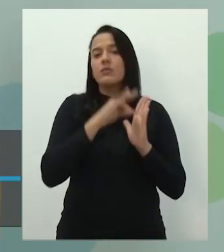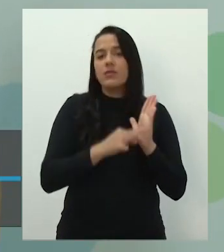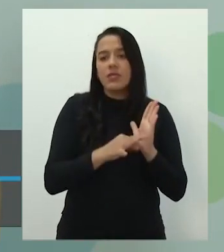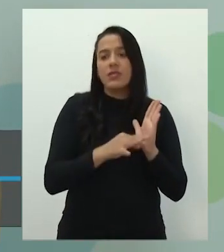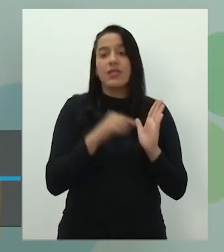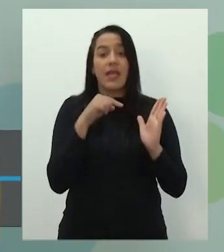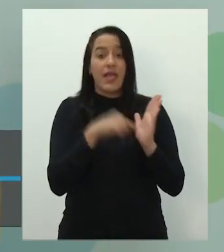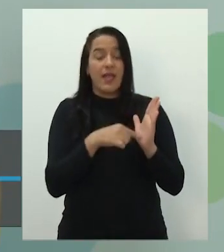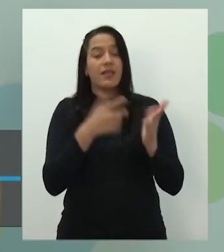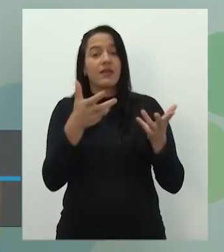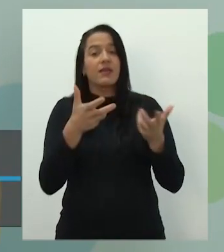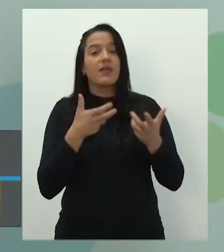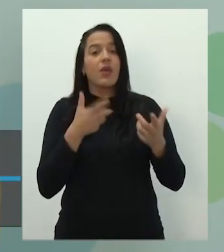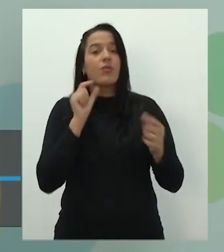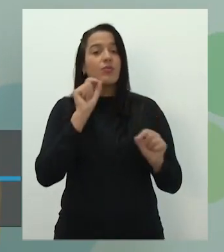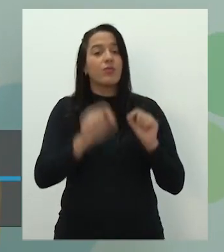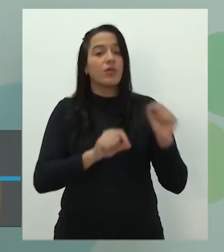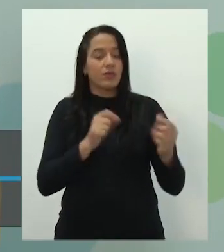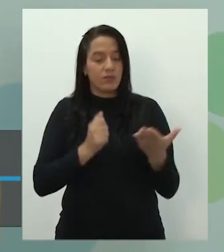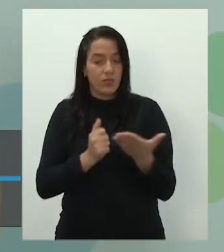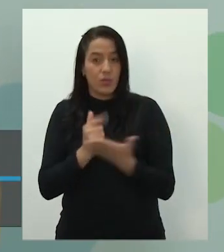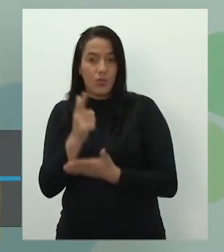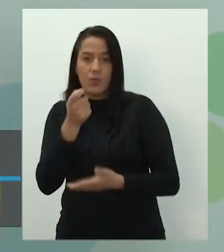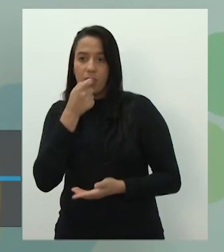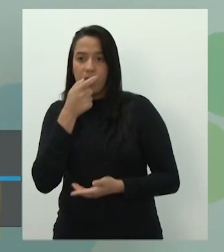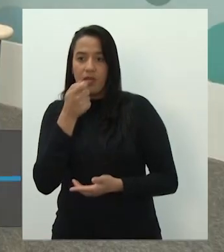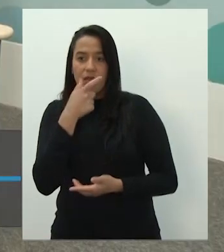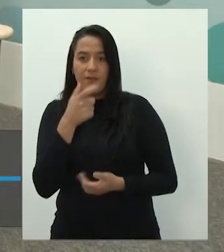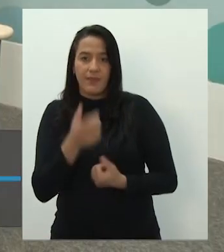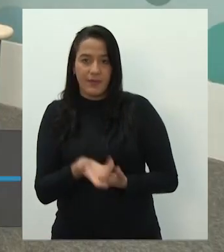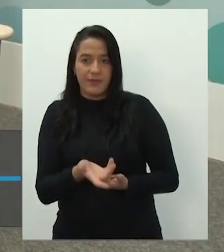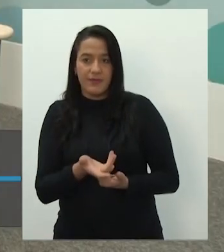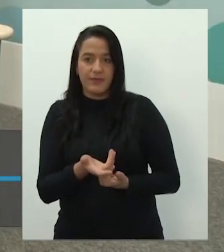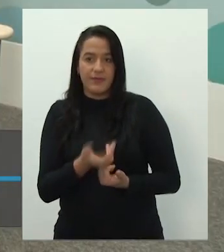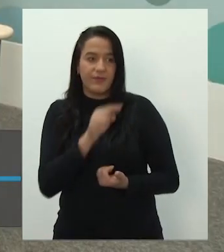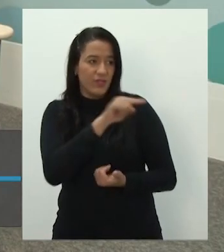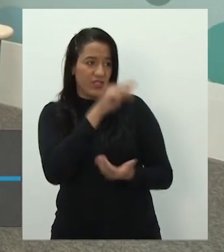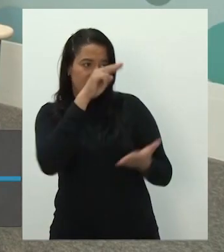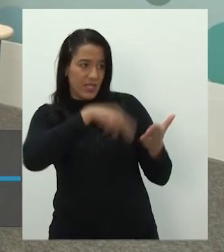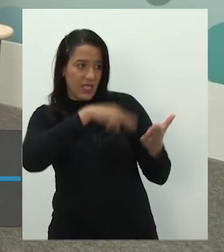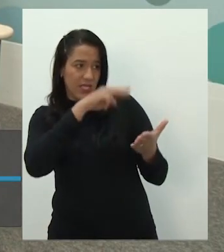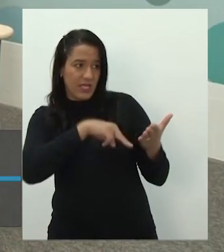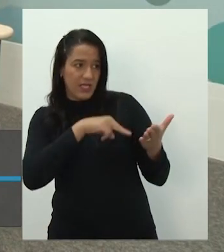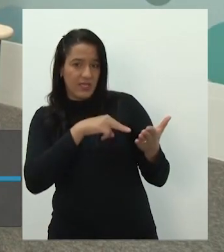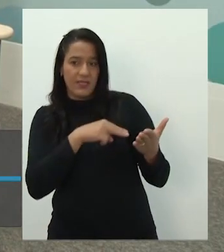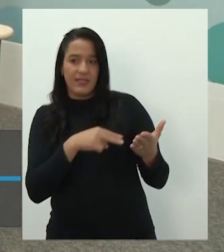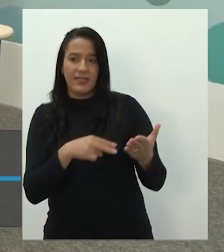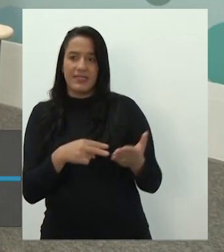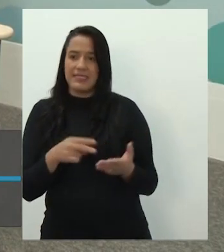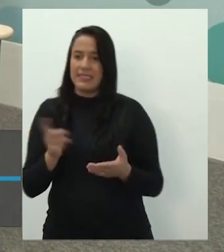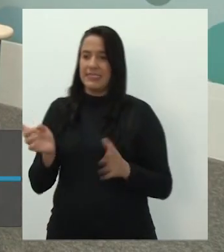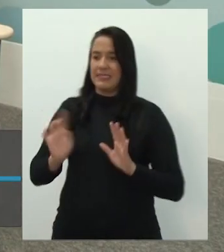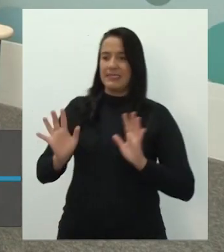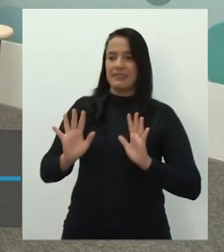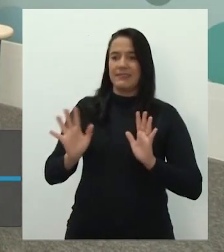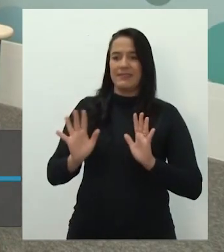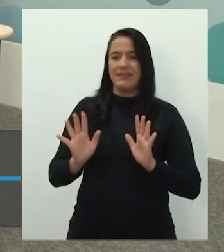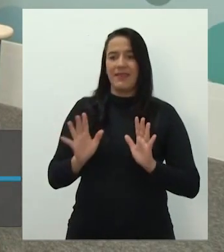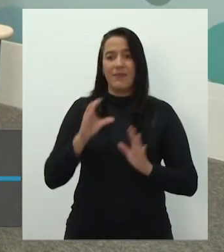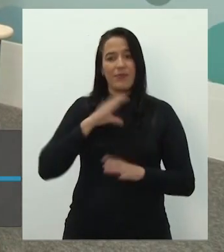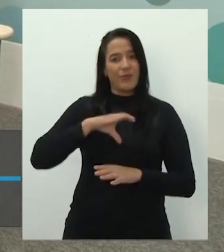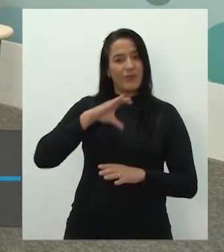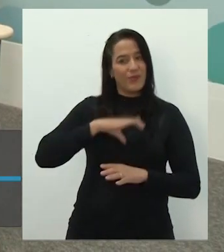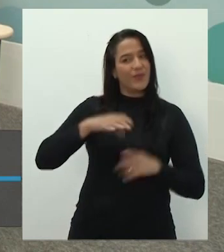tem uma função ali. Quando você compra um remédio, aliás, você lê bula de remédio? Eu, não. ai. leio, não. Professor de